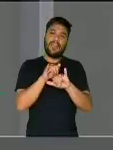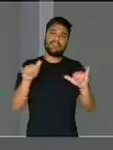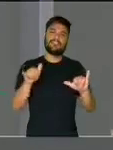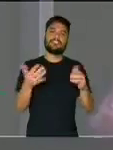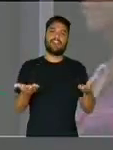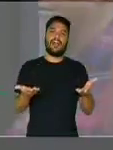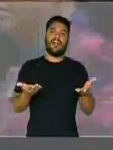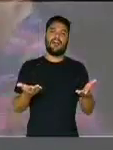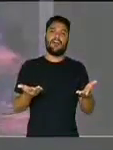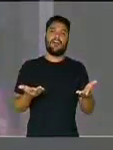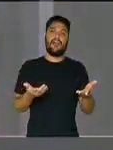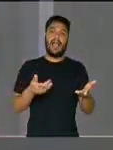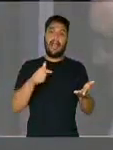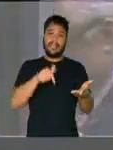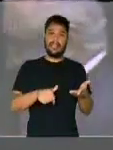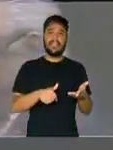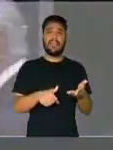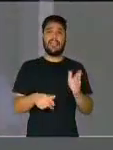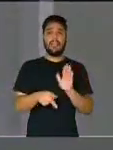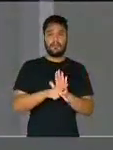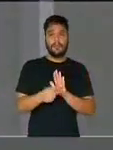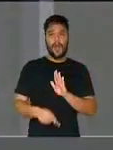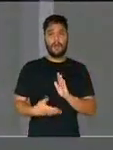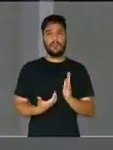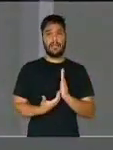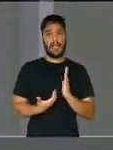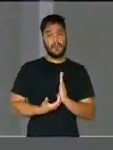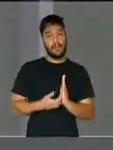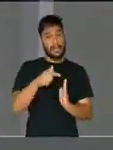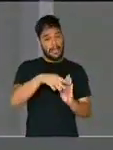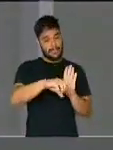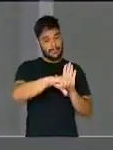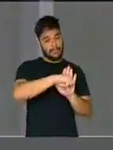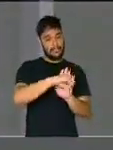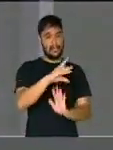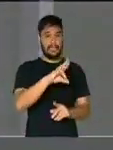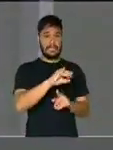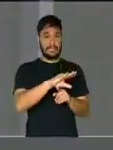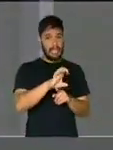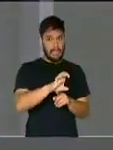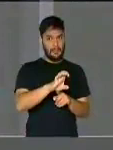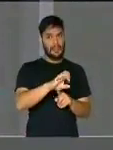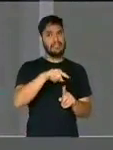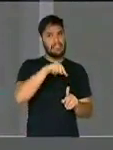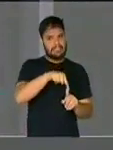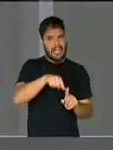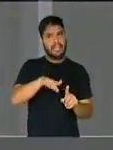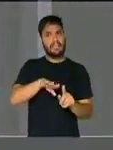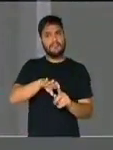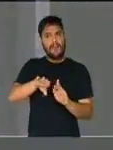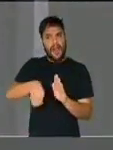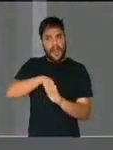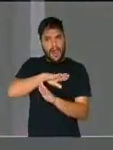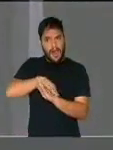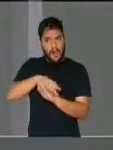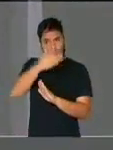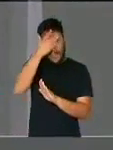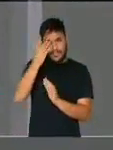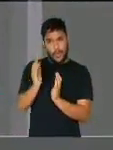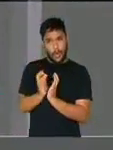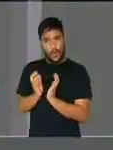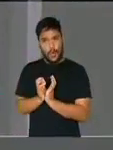nos anais da Câmara, que esse crime de mando foi feito por profissionais,